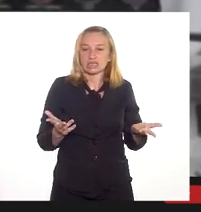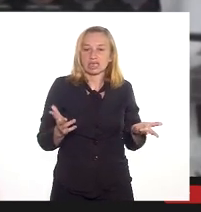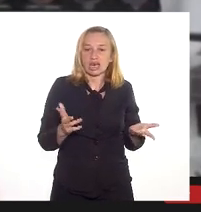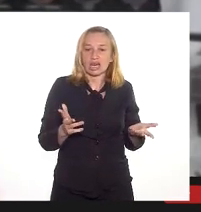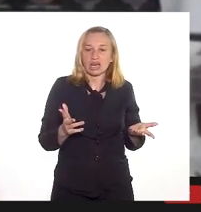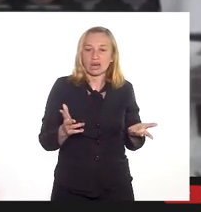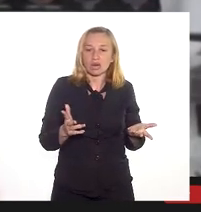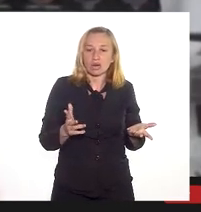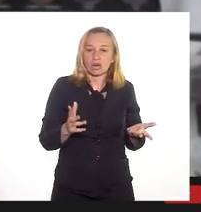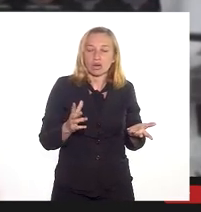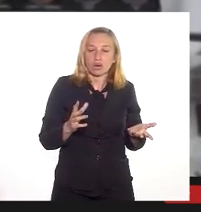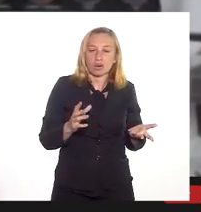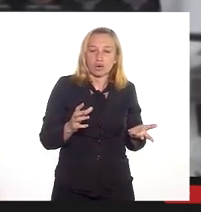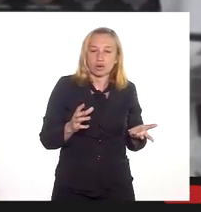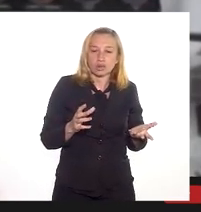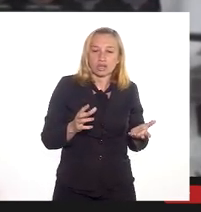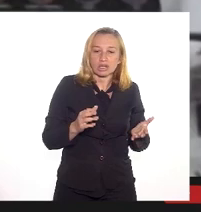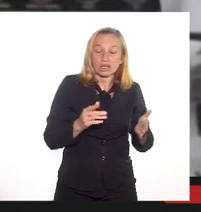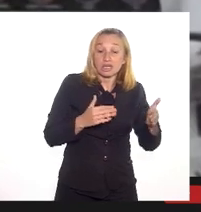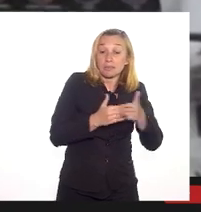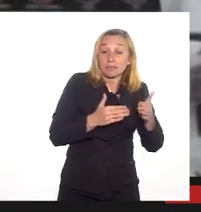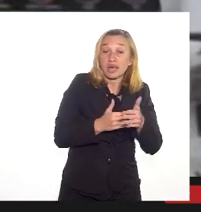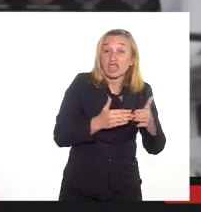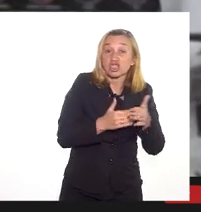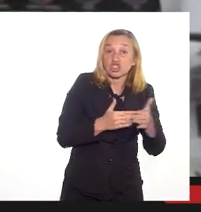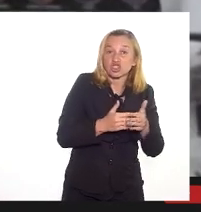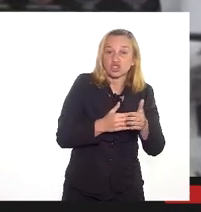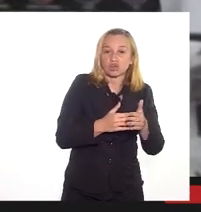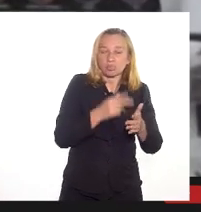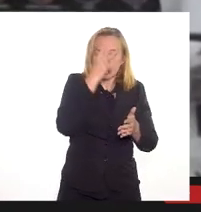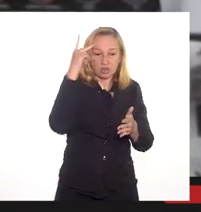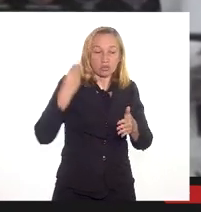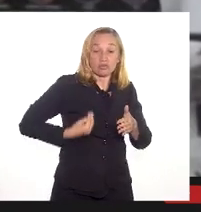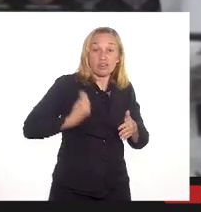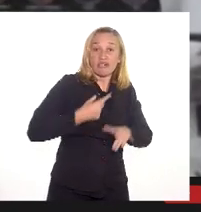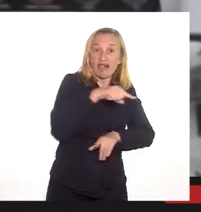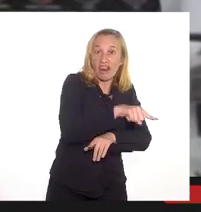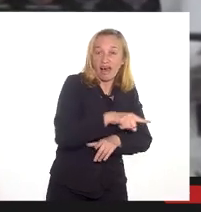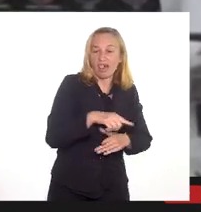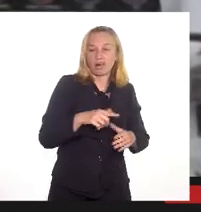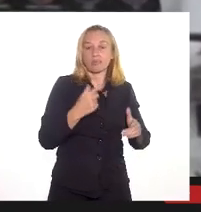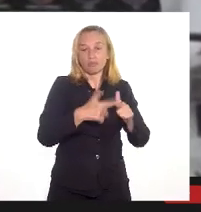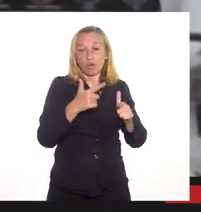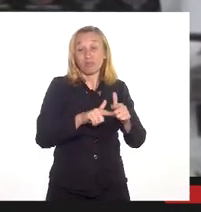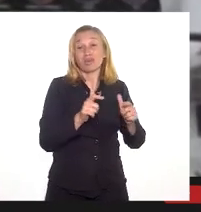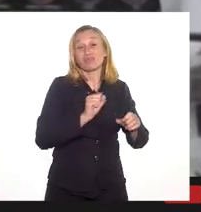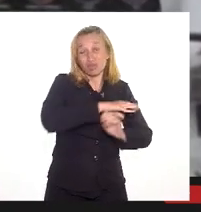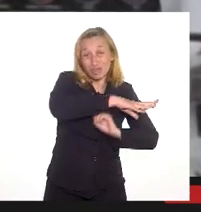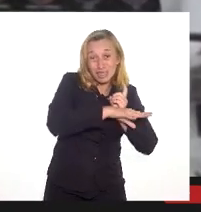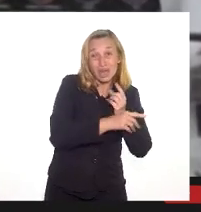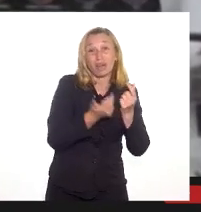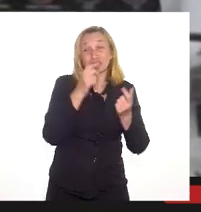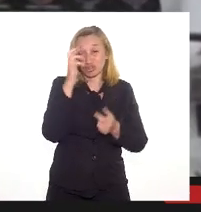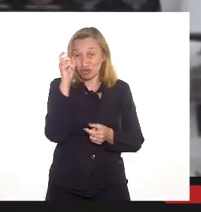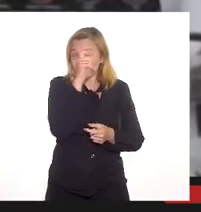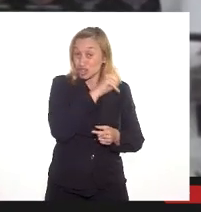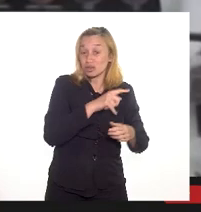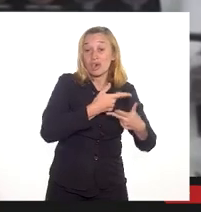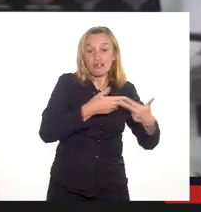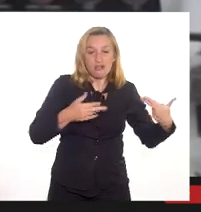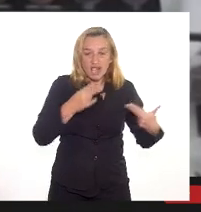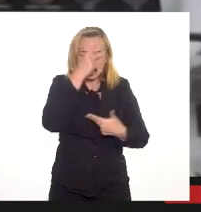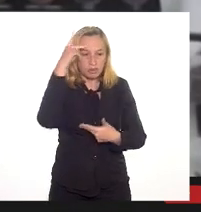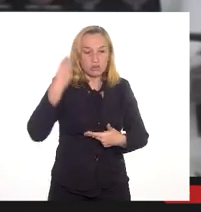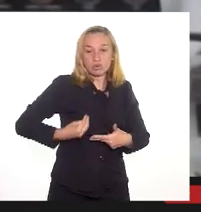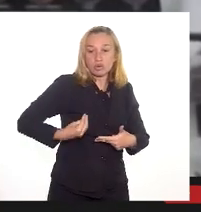de estar coibindo as ocupações irregulares, a gente tem um problema social muito crônico nessa área. Diversas famílias já estão